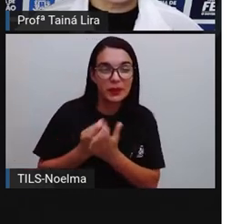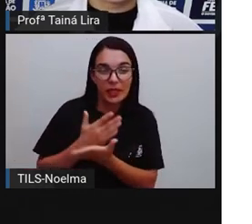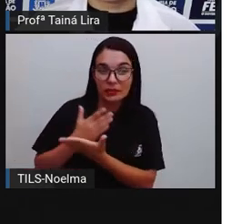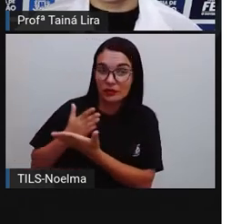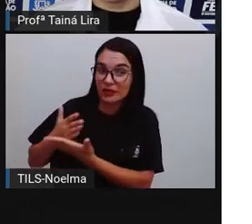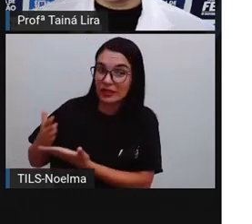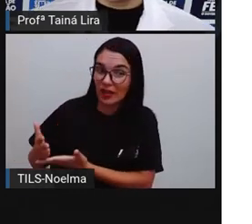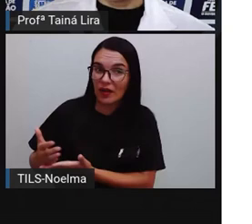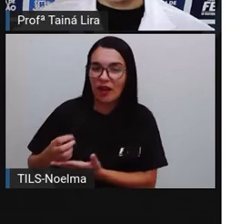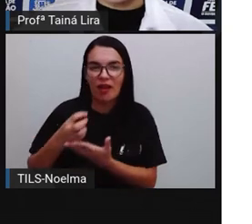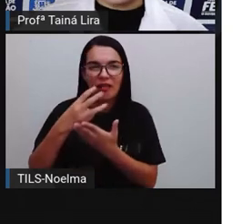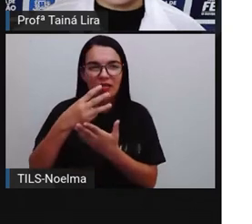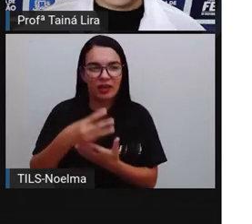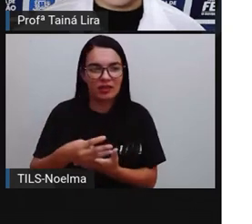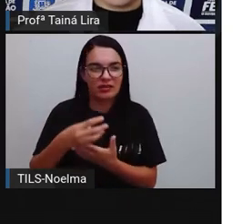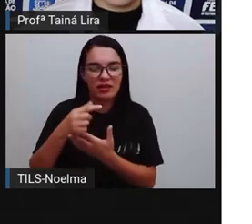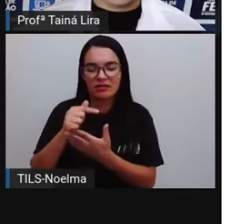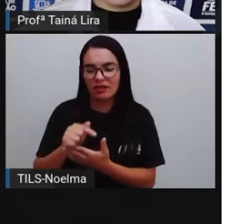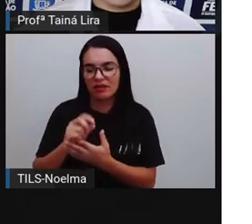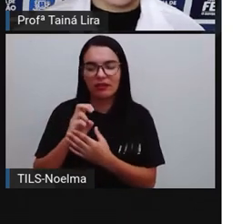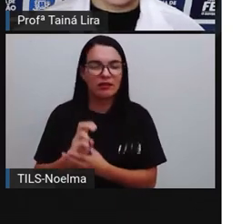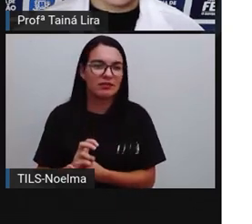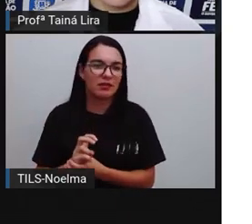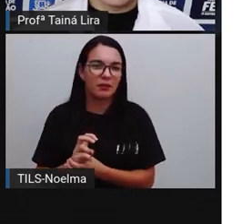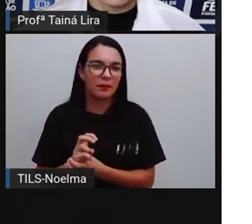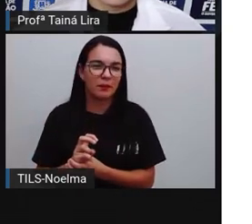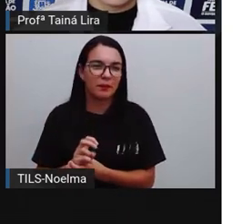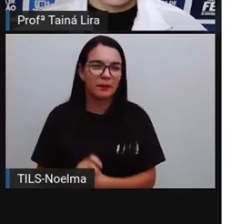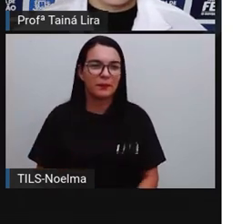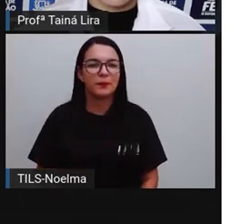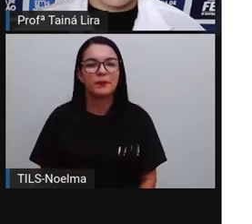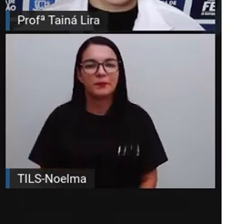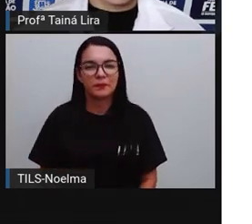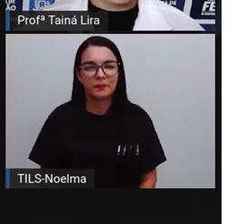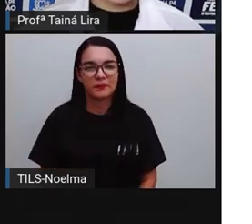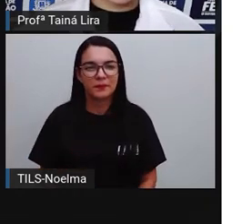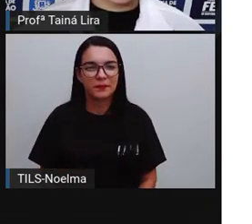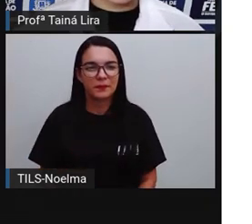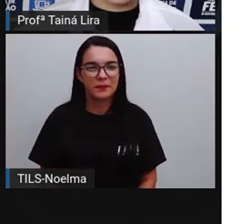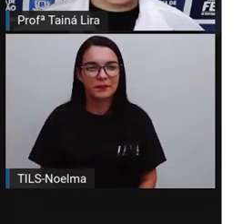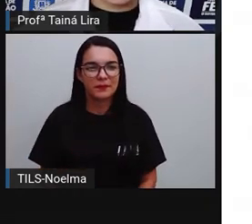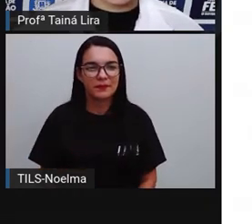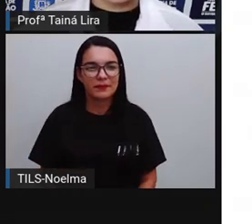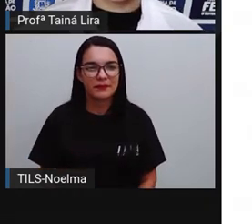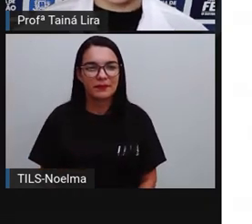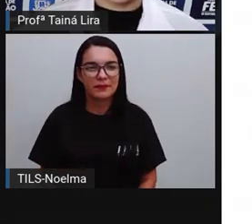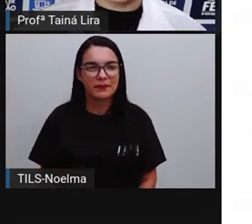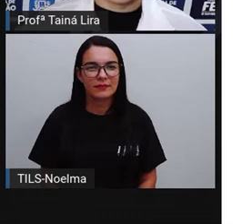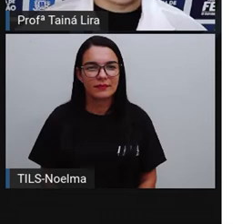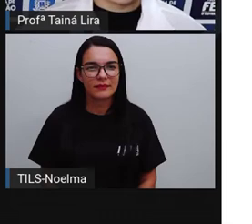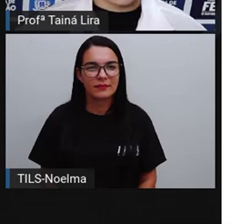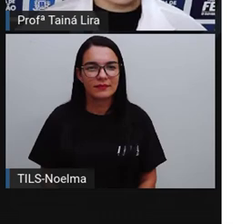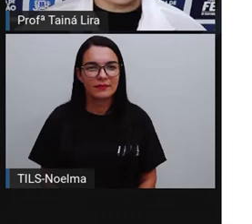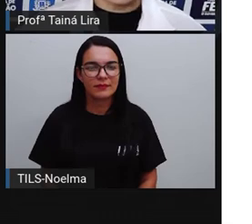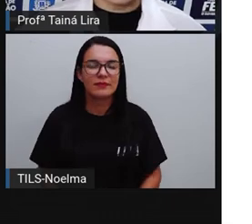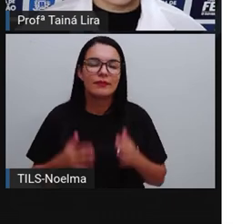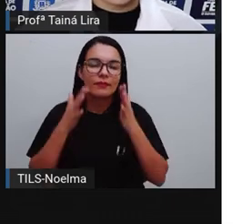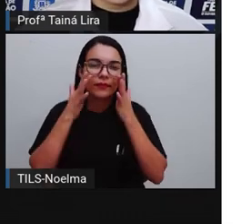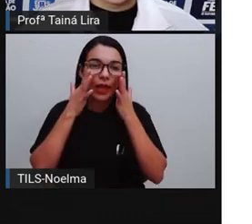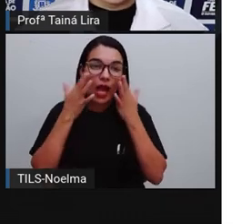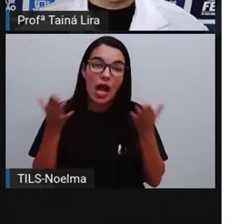tá? Então, fizemos a decomposição aí do número 375, certo?